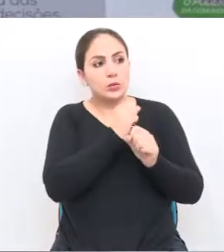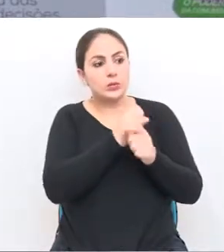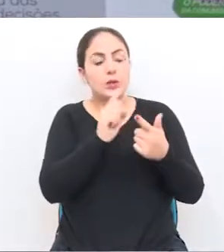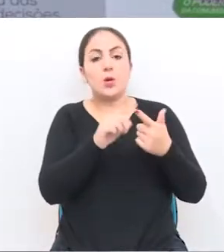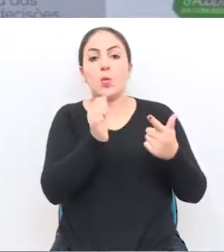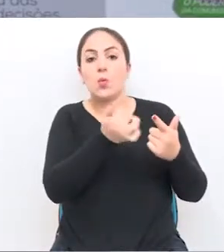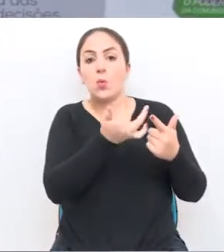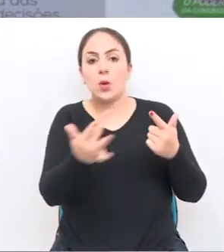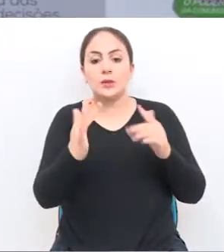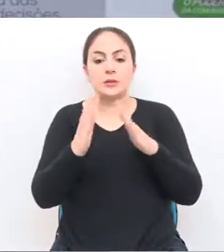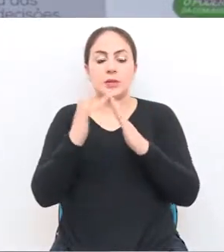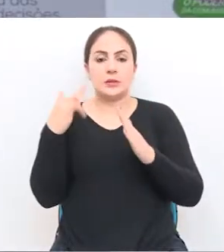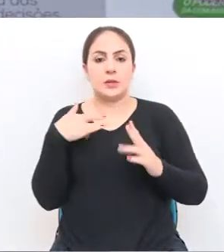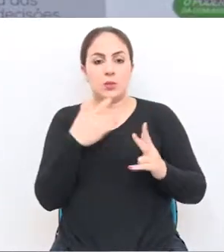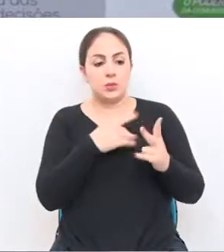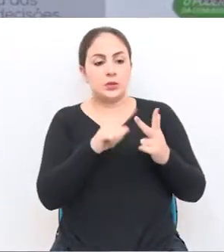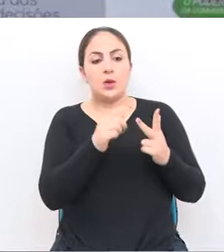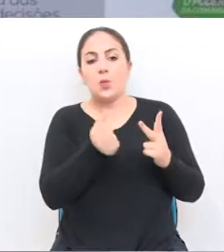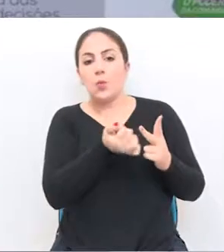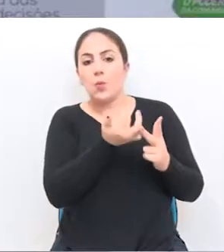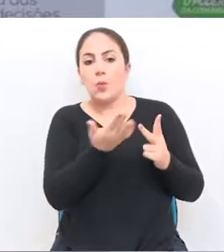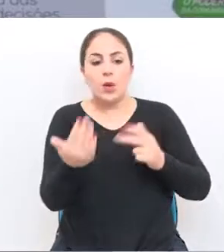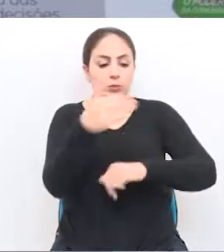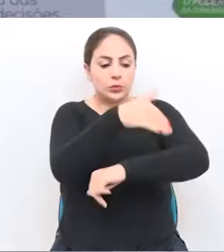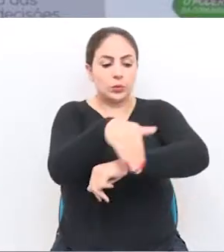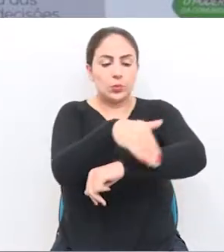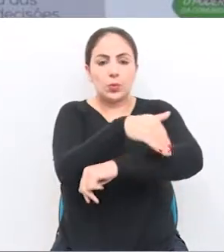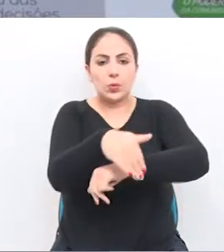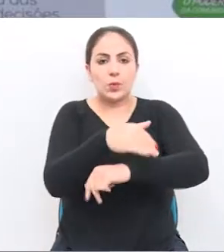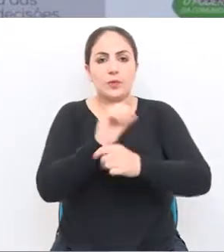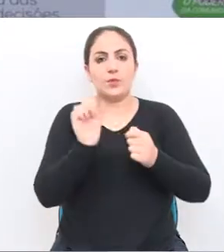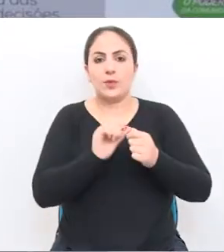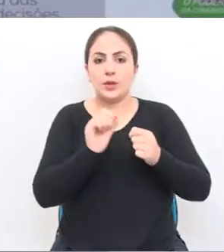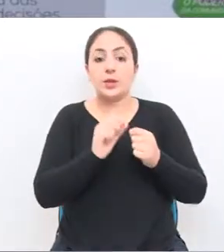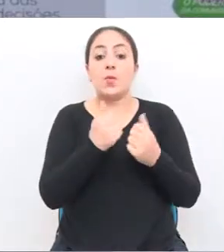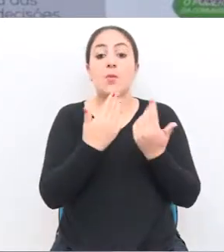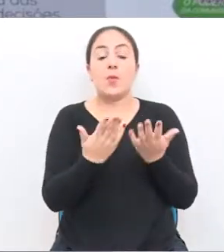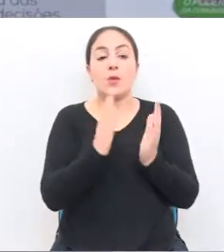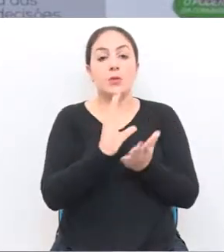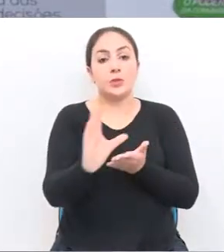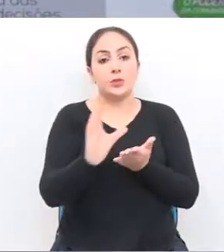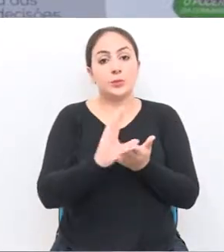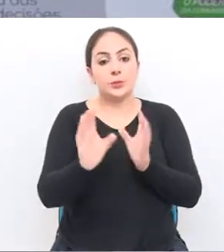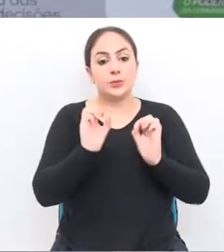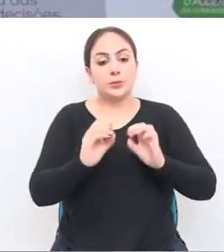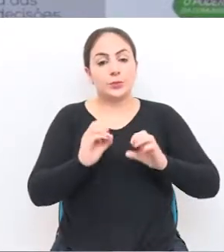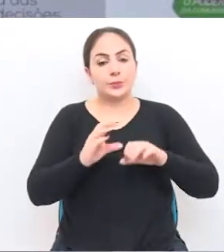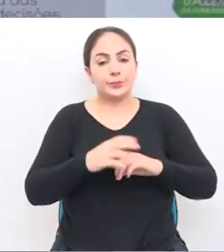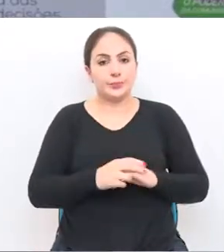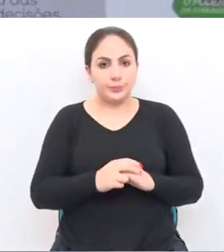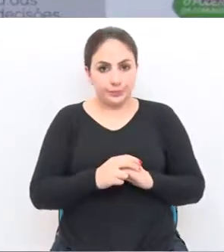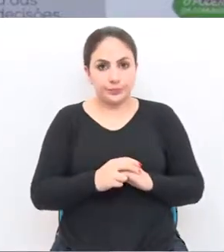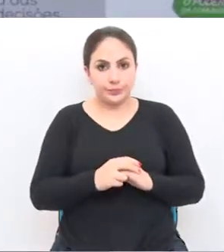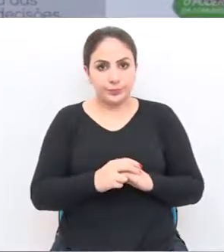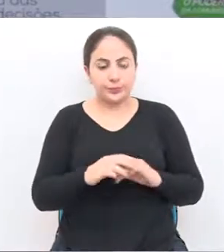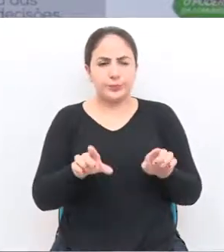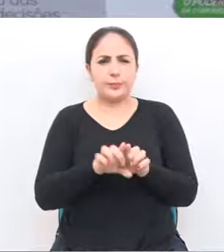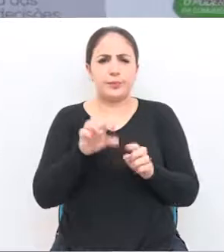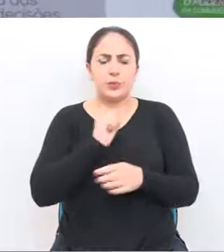quantas unidades básicas de saúde, quantas quadras de asfaltos vão ser feitas, qual vai ser o investimento na educação, o número